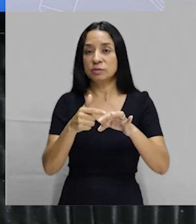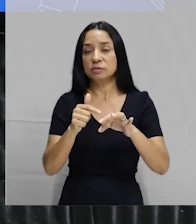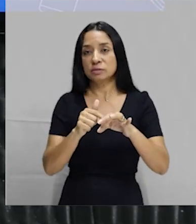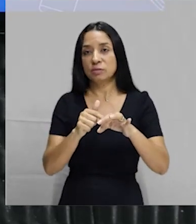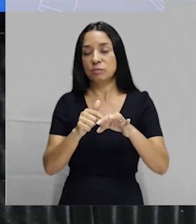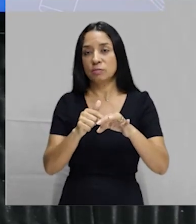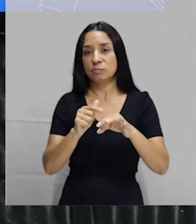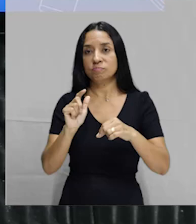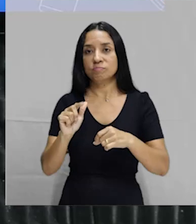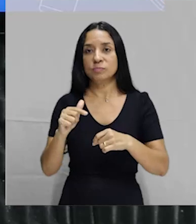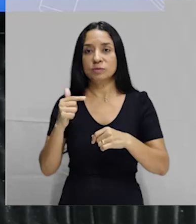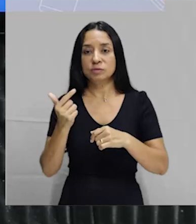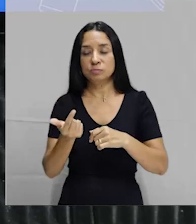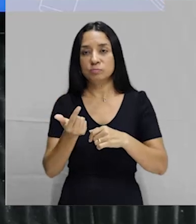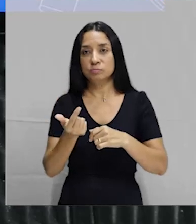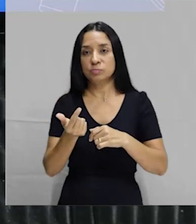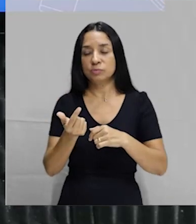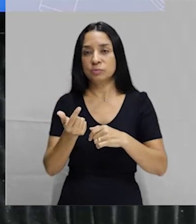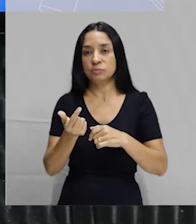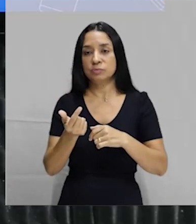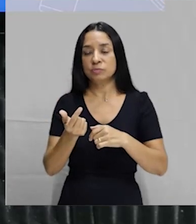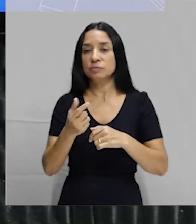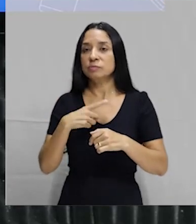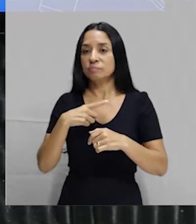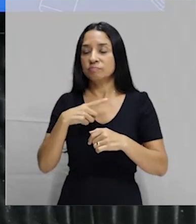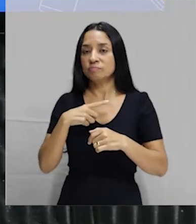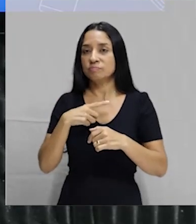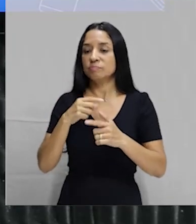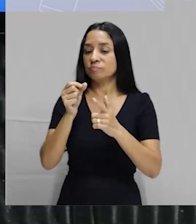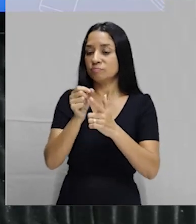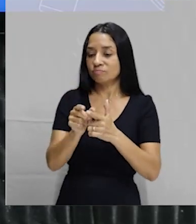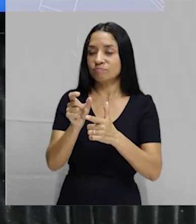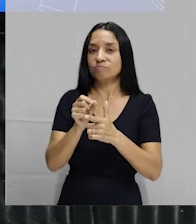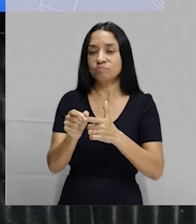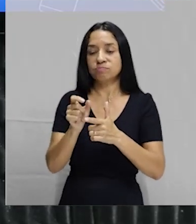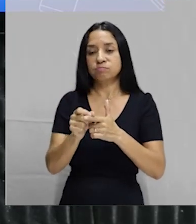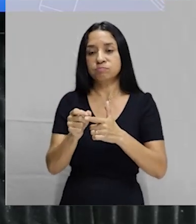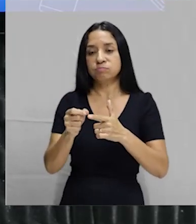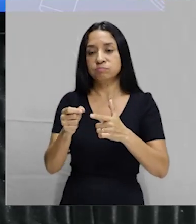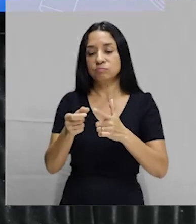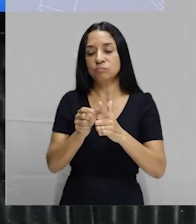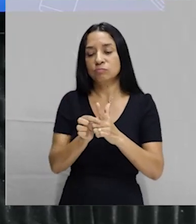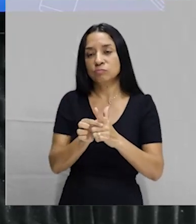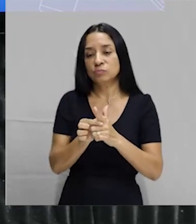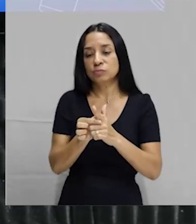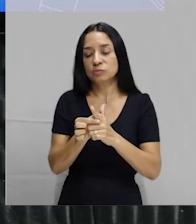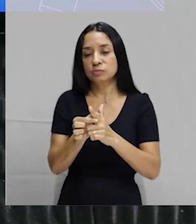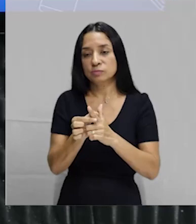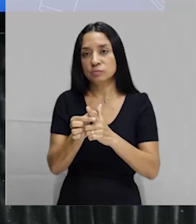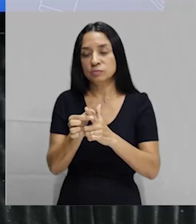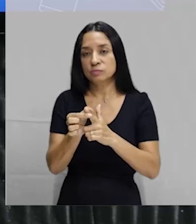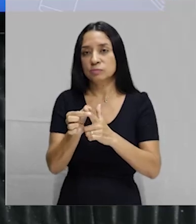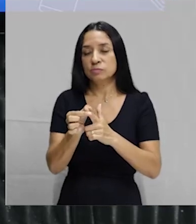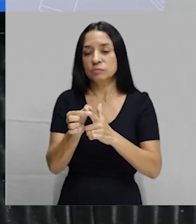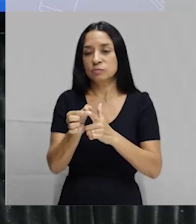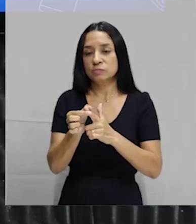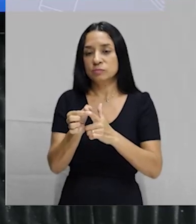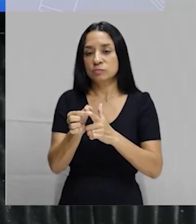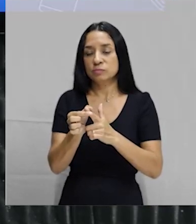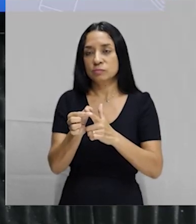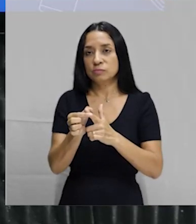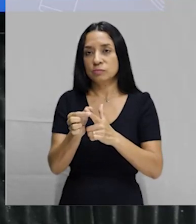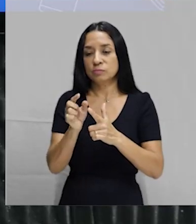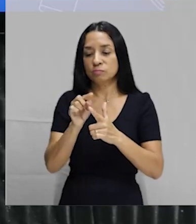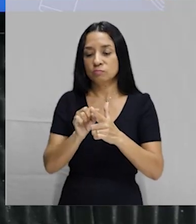depois que ocorreu a ejaculação. Então, tira-se essa camisinha com o pênis ainda ereto,